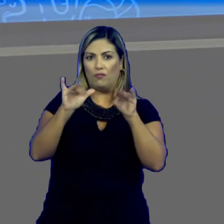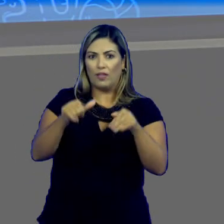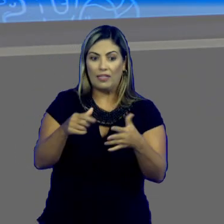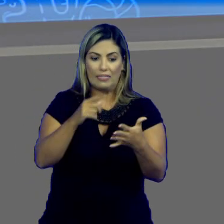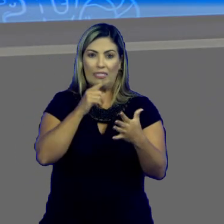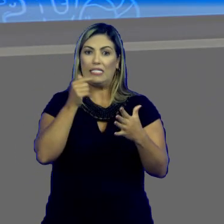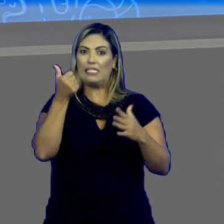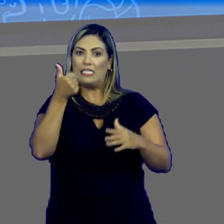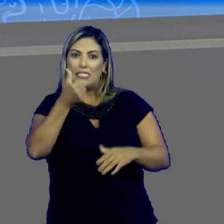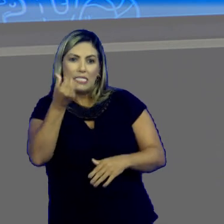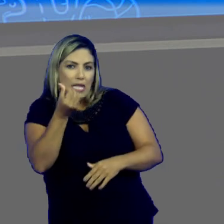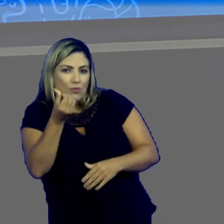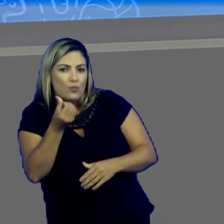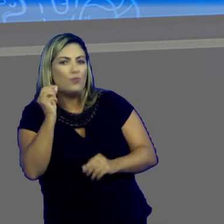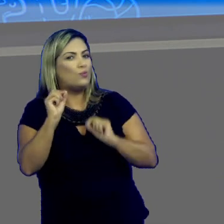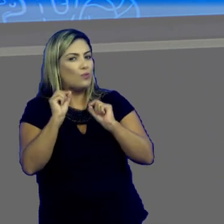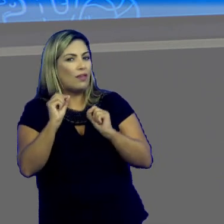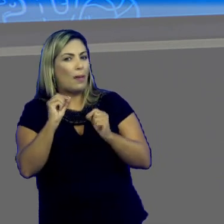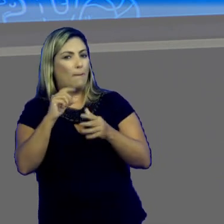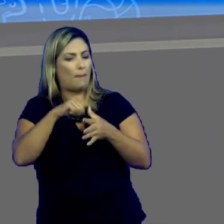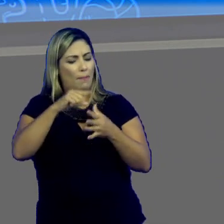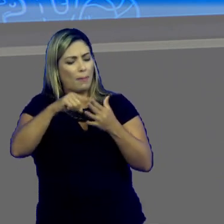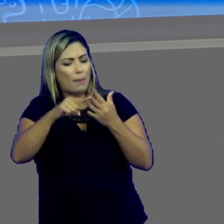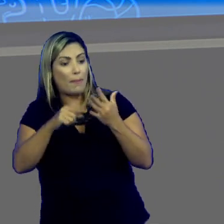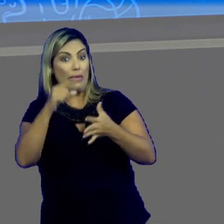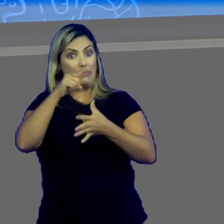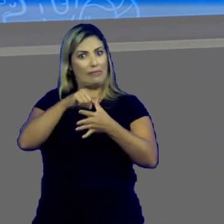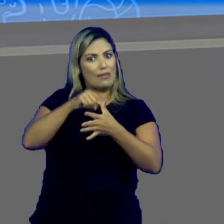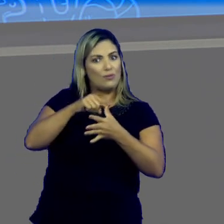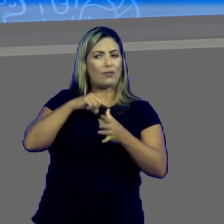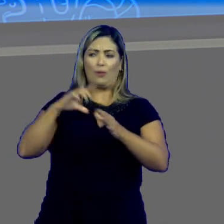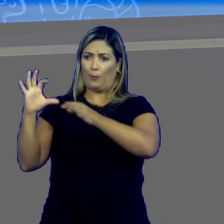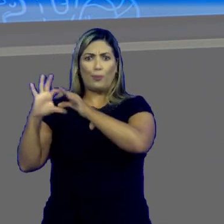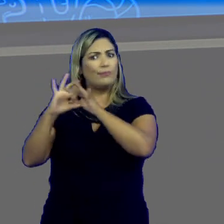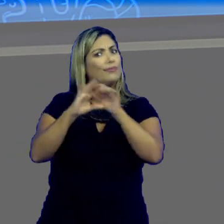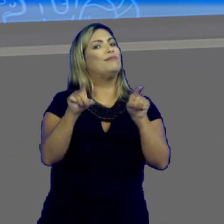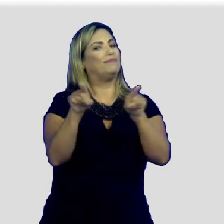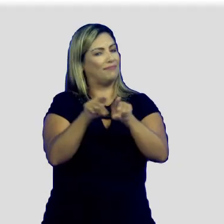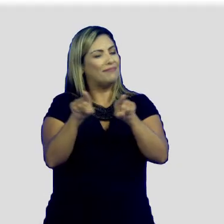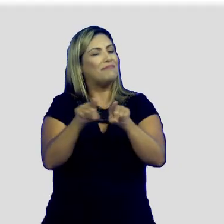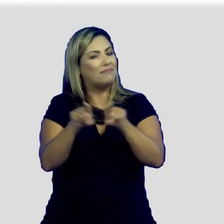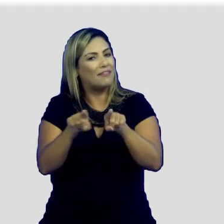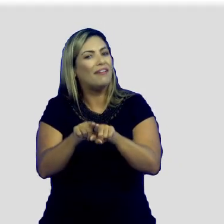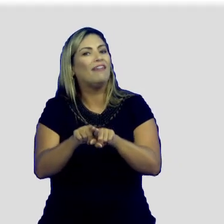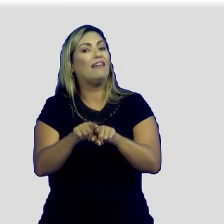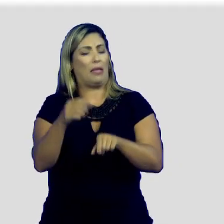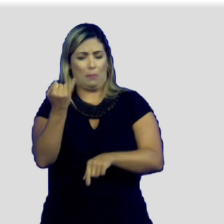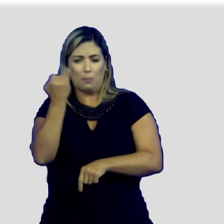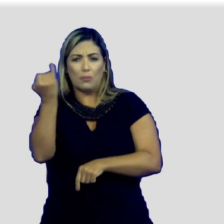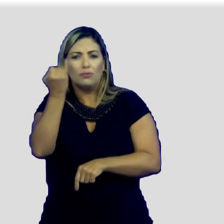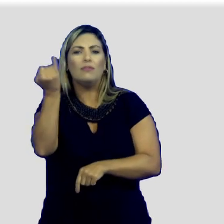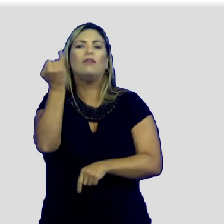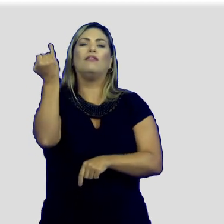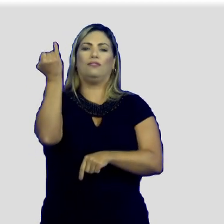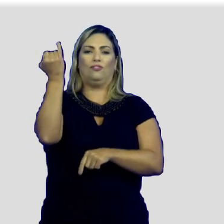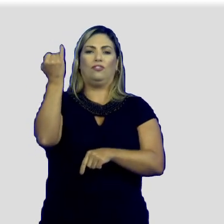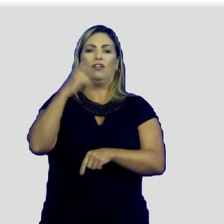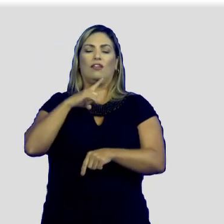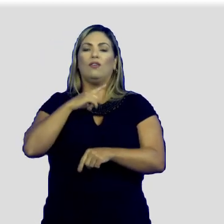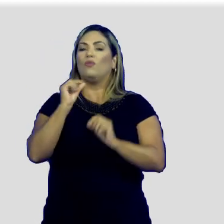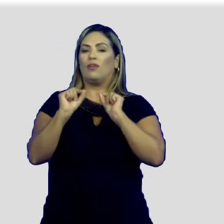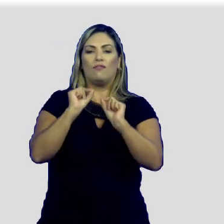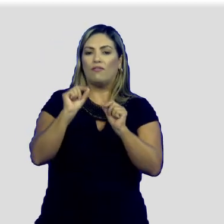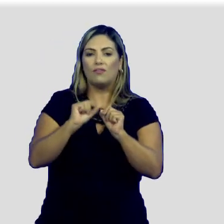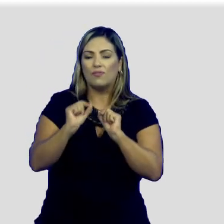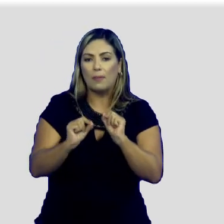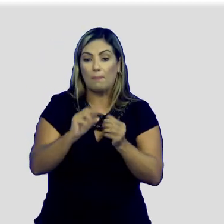fim, o sexto elemento, que são seis elementos da comunicação, nós temos o contexto. O contexto é o objeto, a